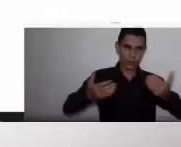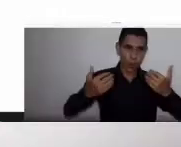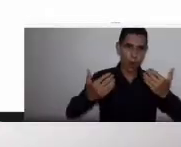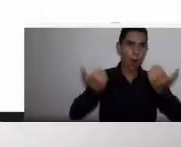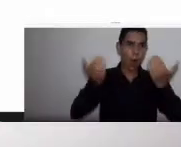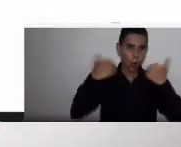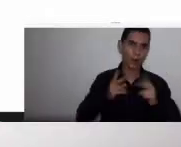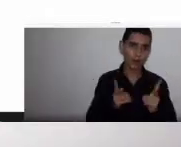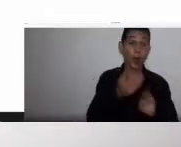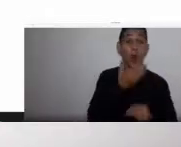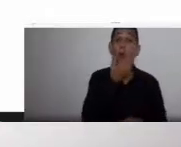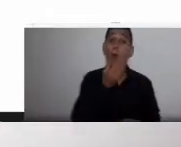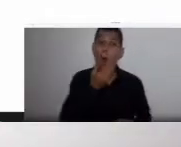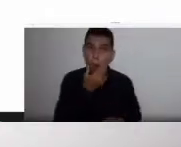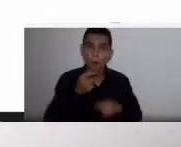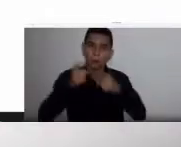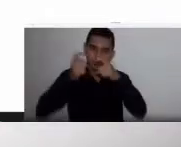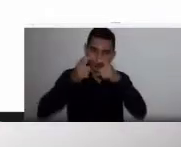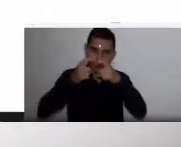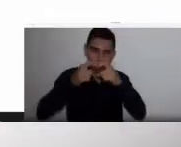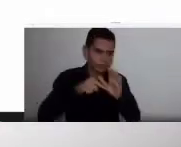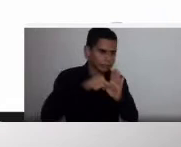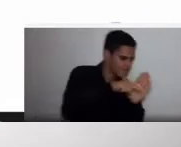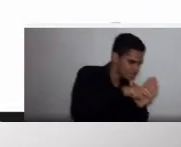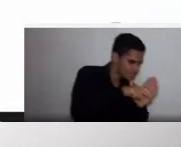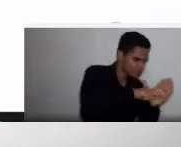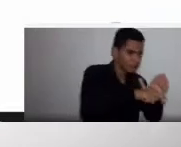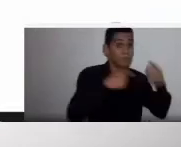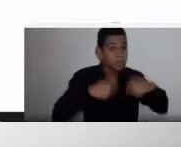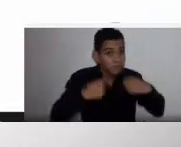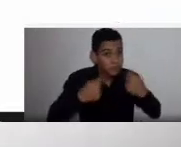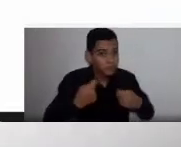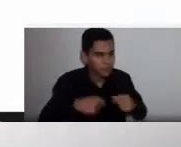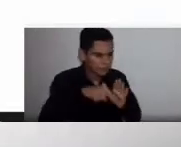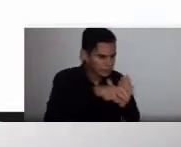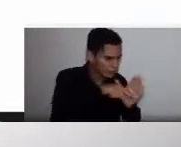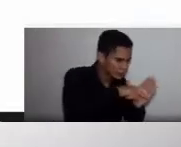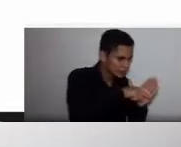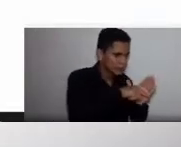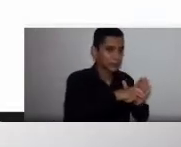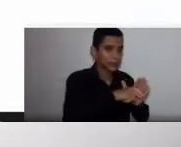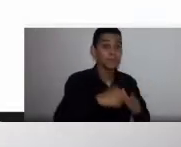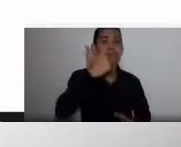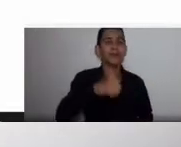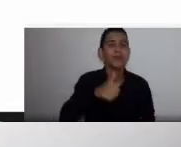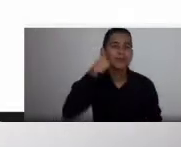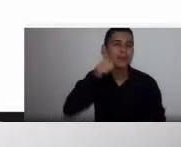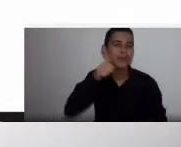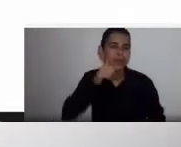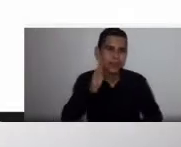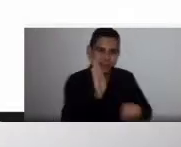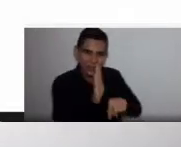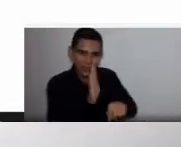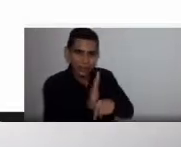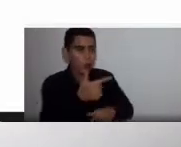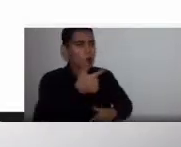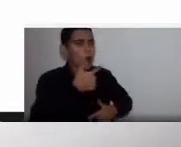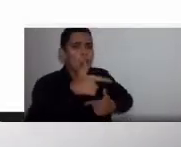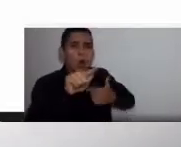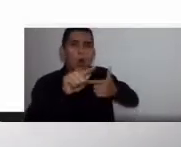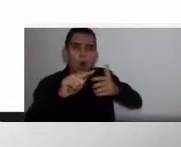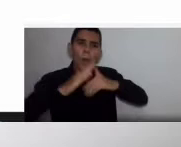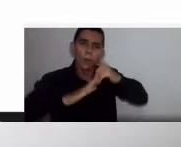logicamente, fazer uma amostasia meticulosa e o anestesista pode cooperar usando outras técnicas, como